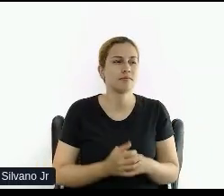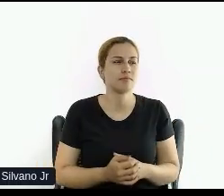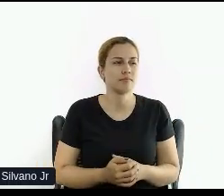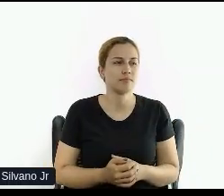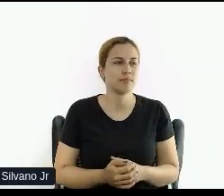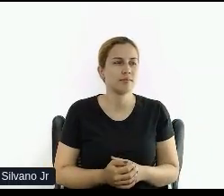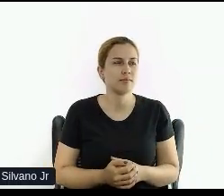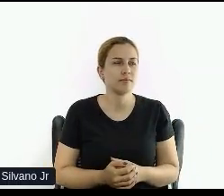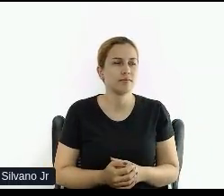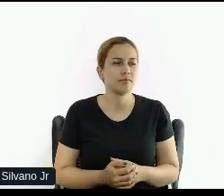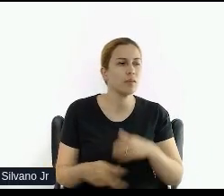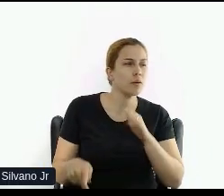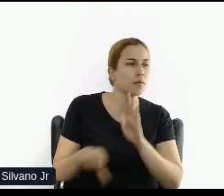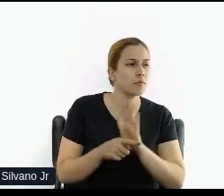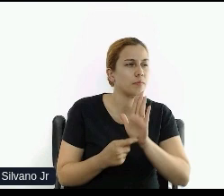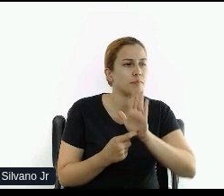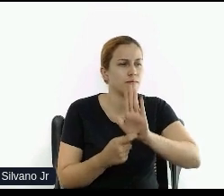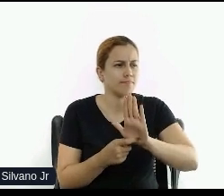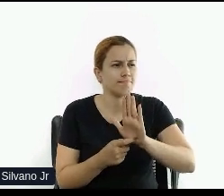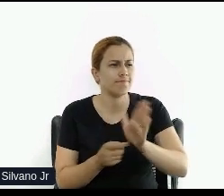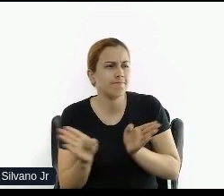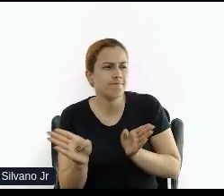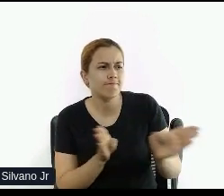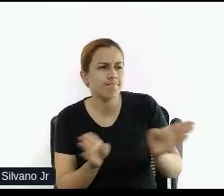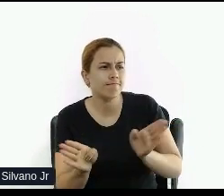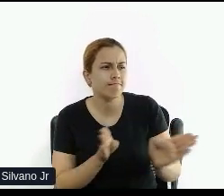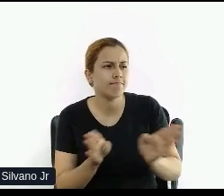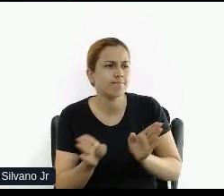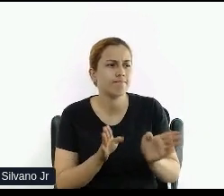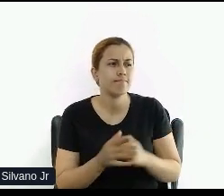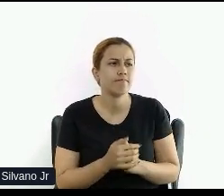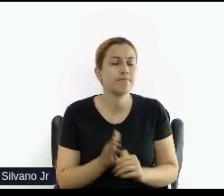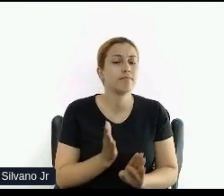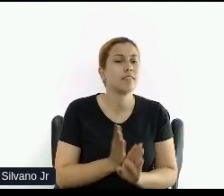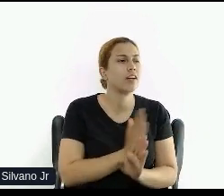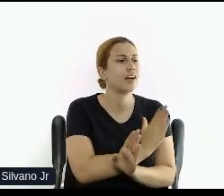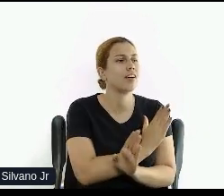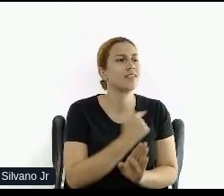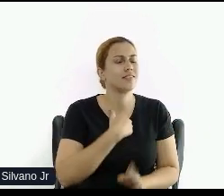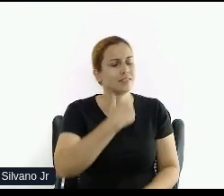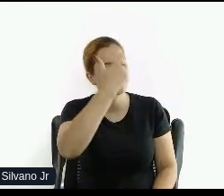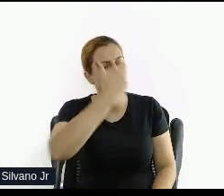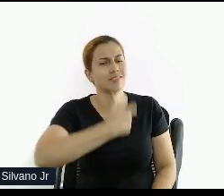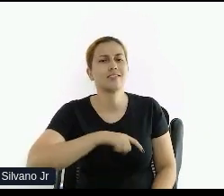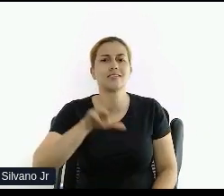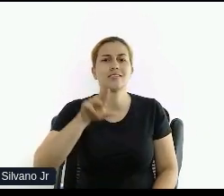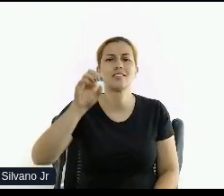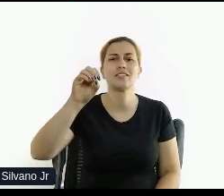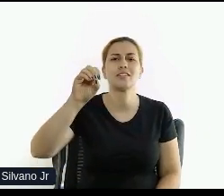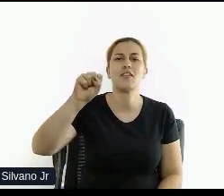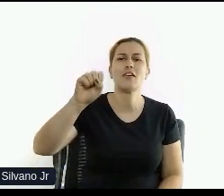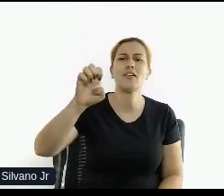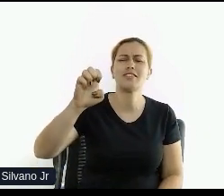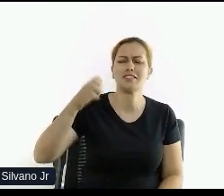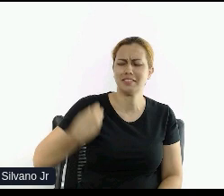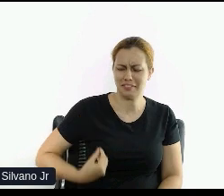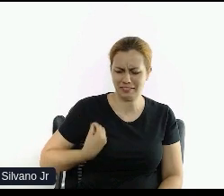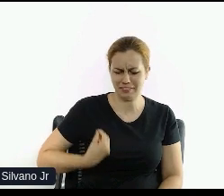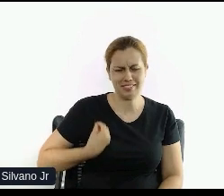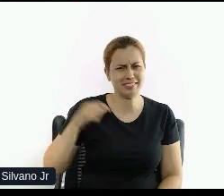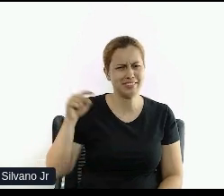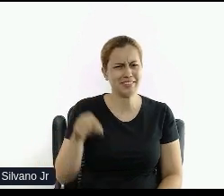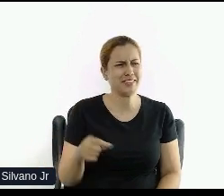E acessibilidade, mas antes vou falar quem sou eu, quem é a Rosa aí na fila do pão, o ela está fazendo aqui no evento